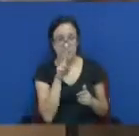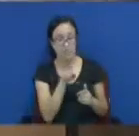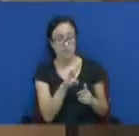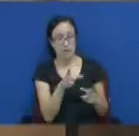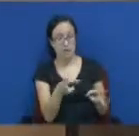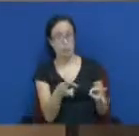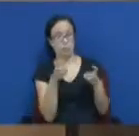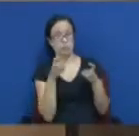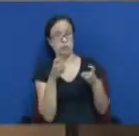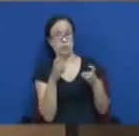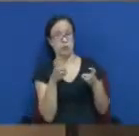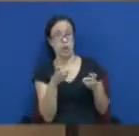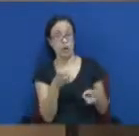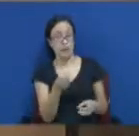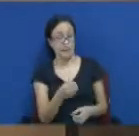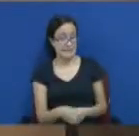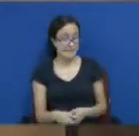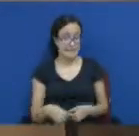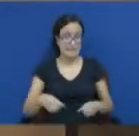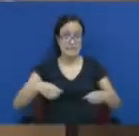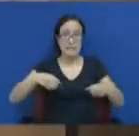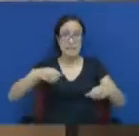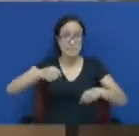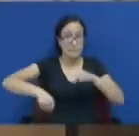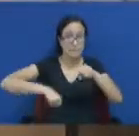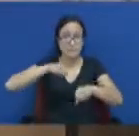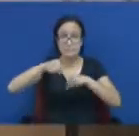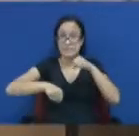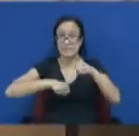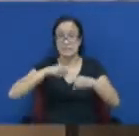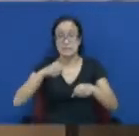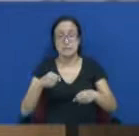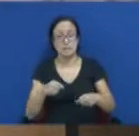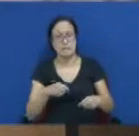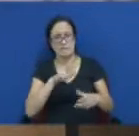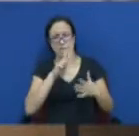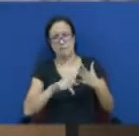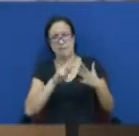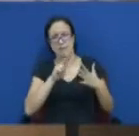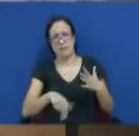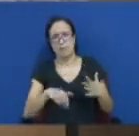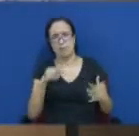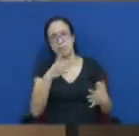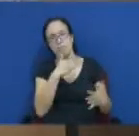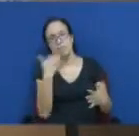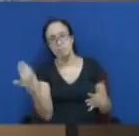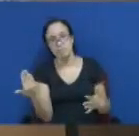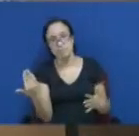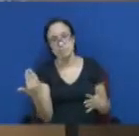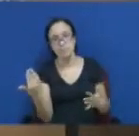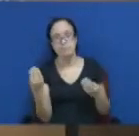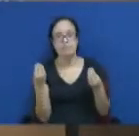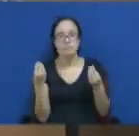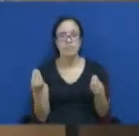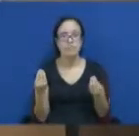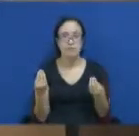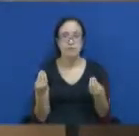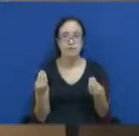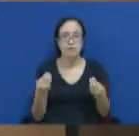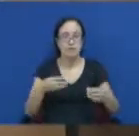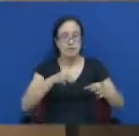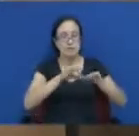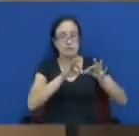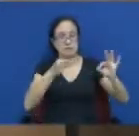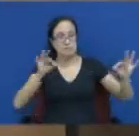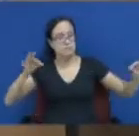município em determinado período. A quantidade de quilômetros de ciclovia que tem na cidade. A quantidade de